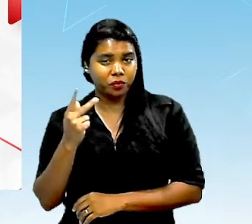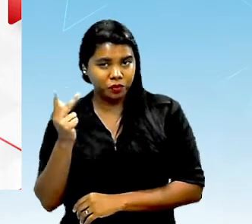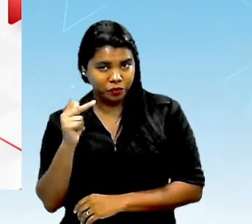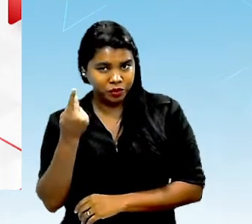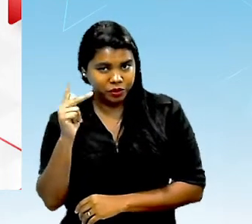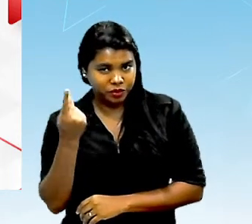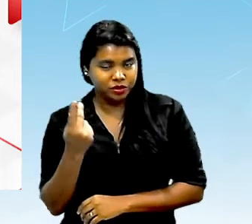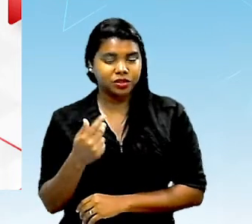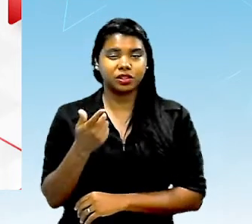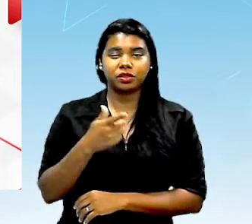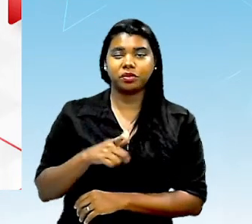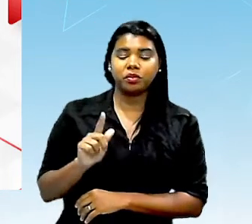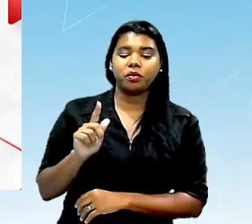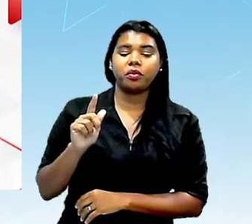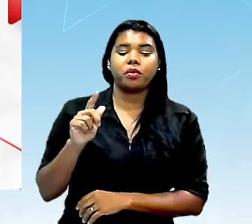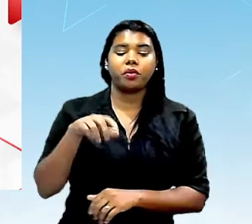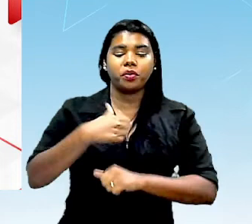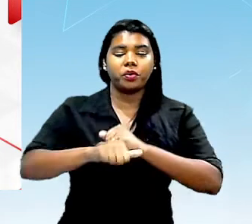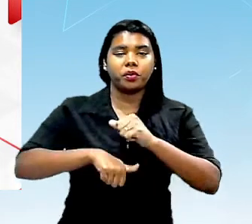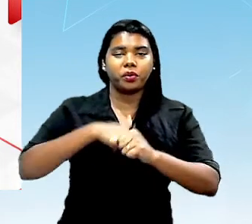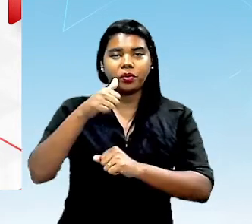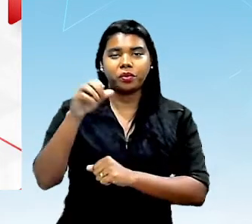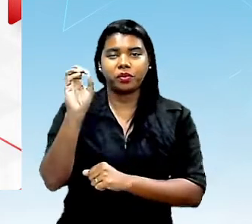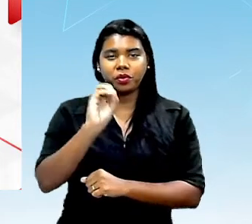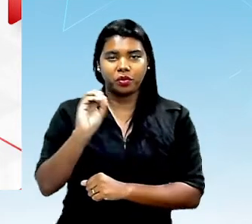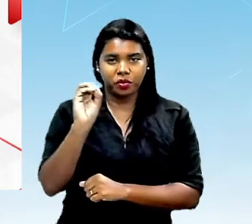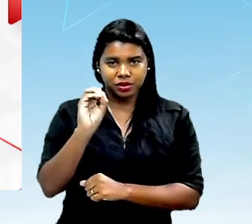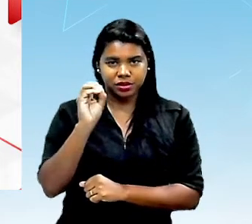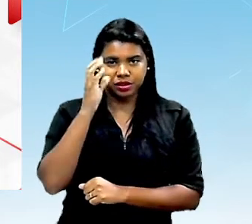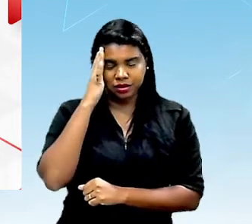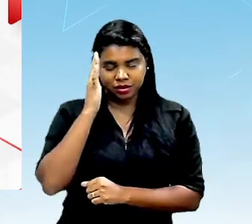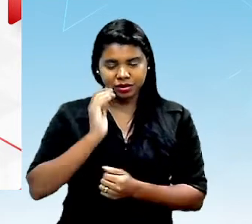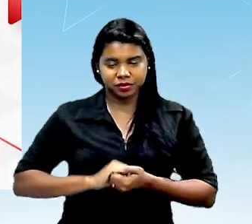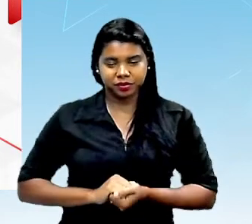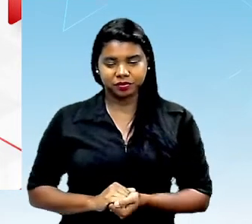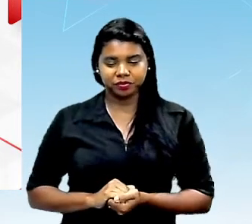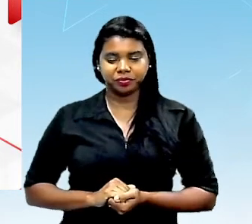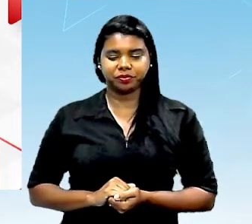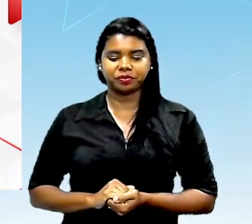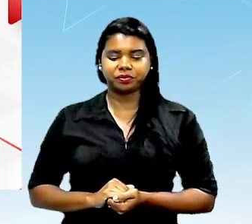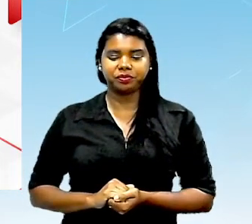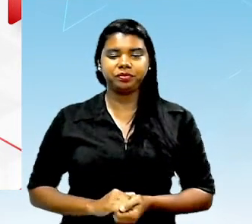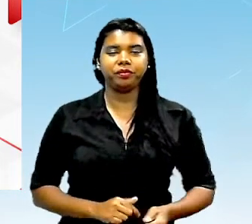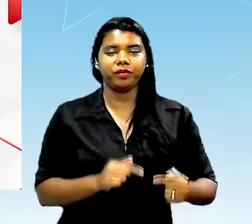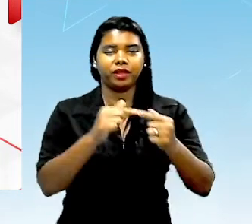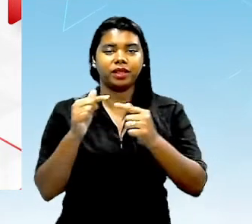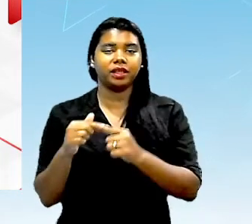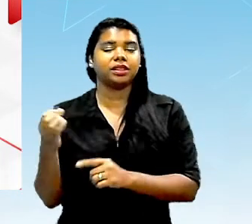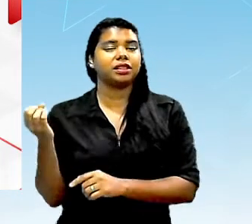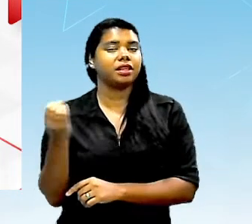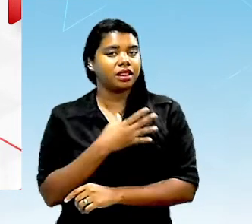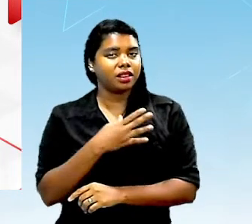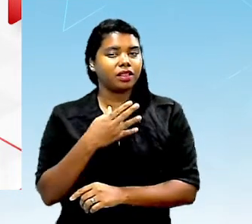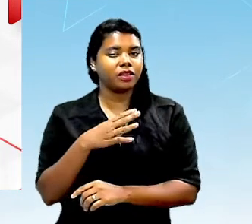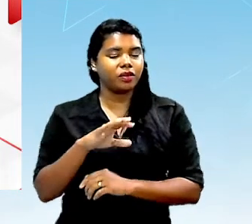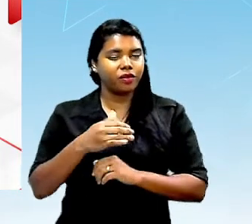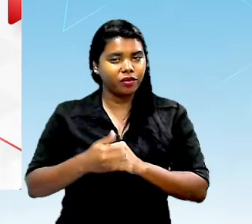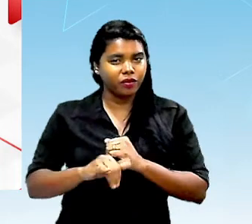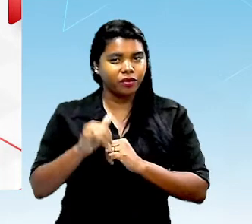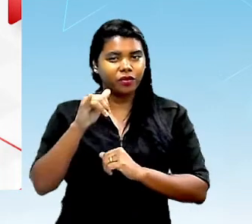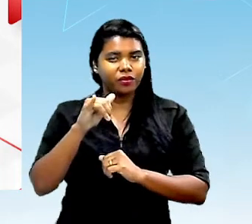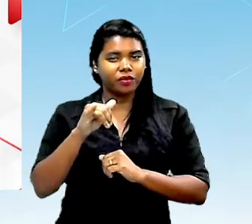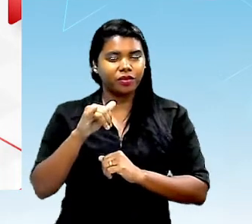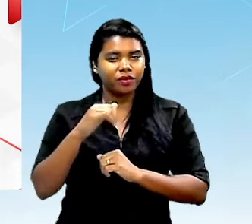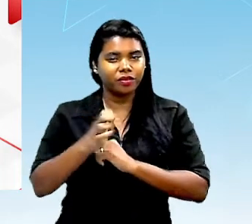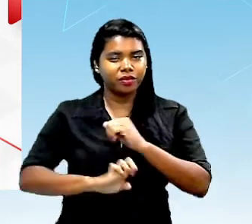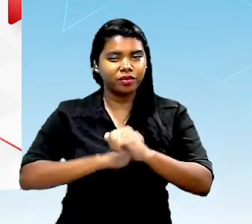a ser de um hidrogênio com um átomo de oxigênio ligações novas nova energia e aí essa